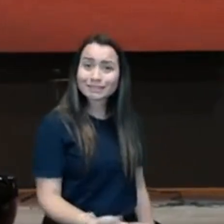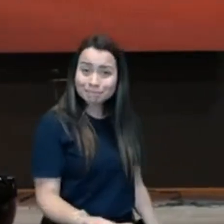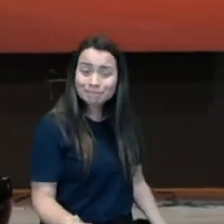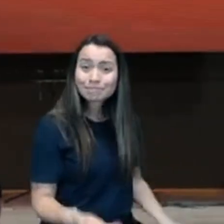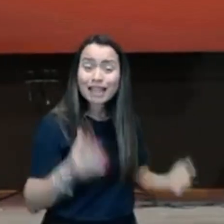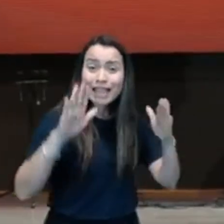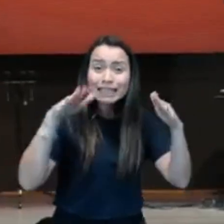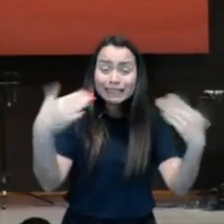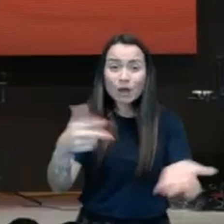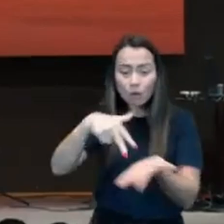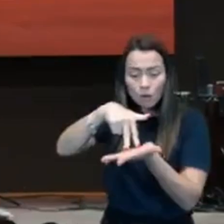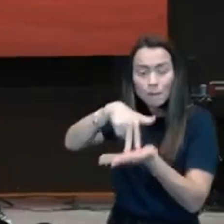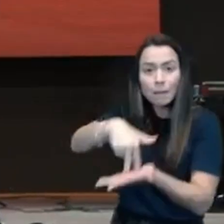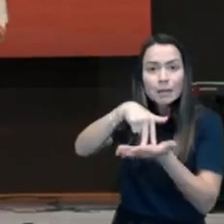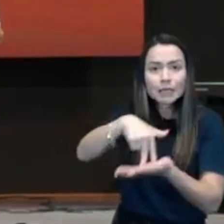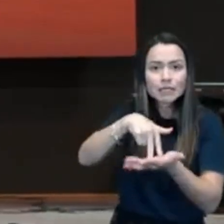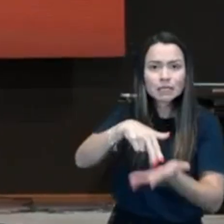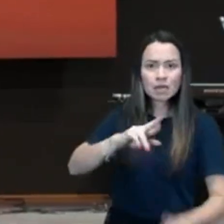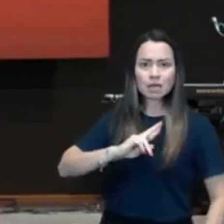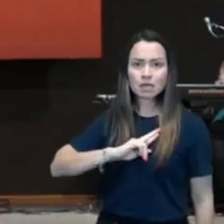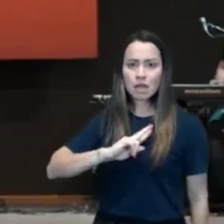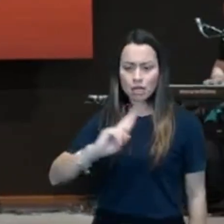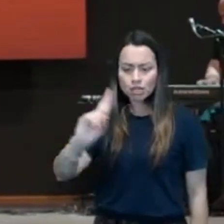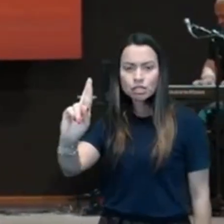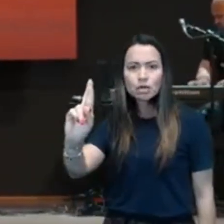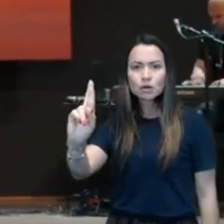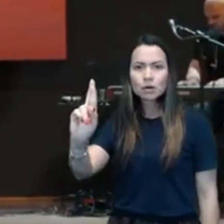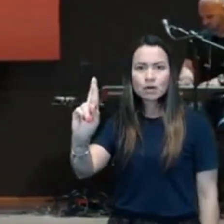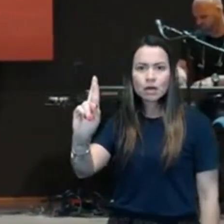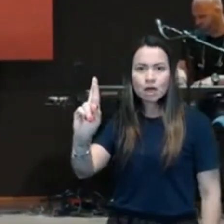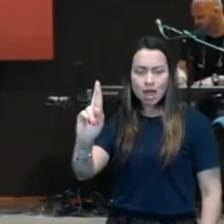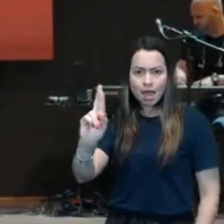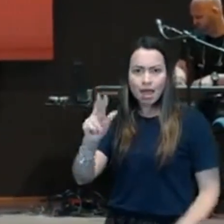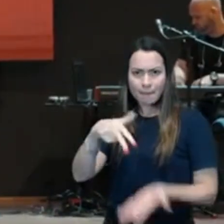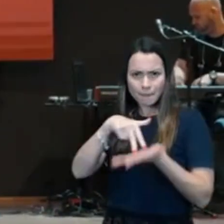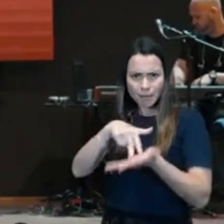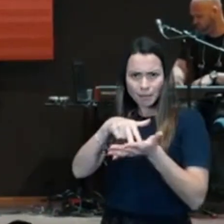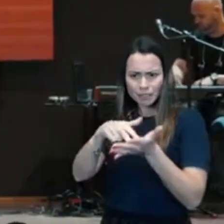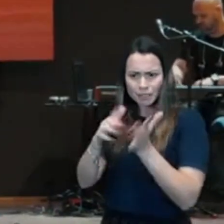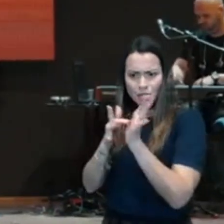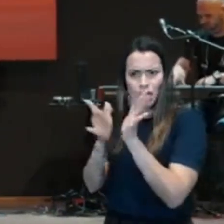Então, permanecer na religião que eu tenho, não é permanecer em Jesus.